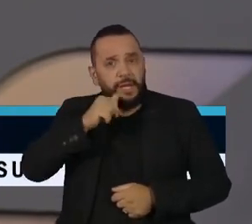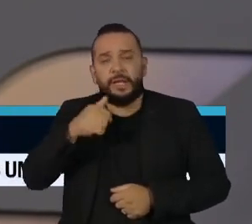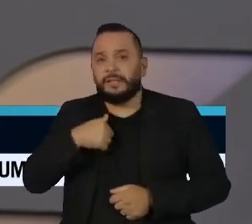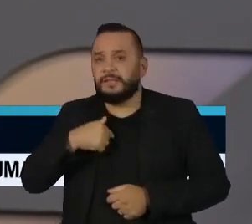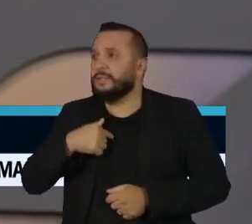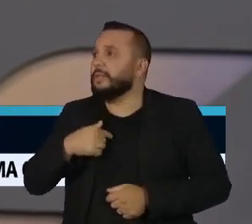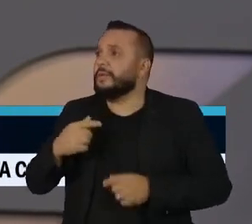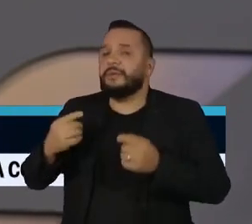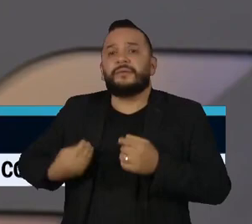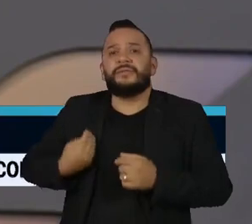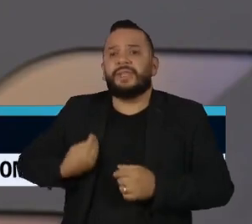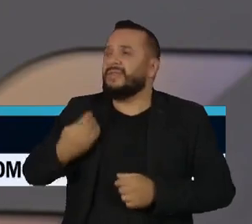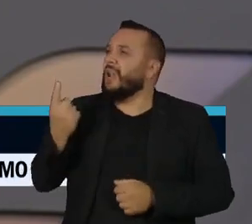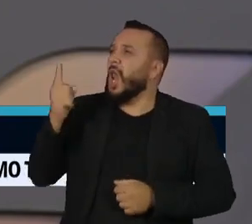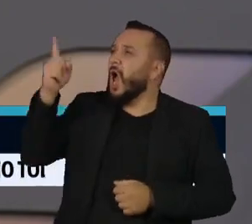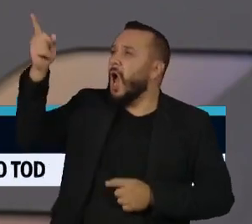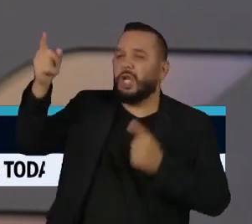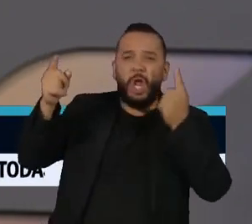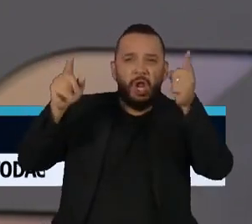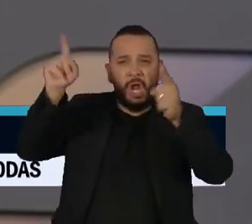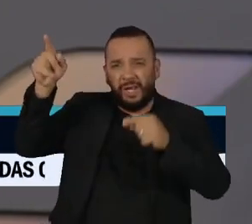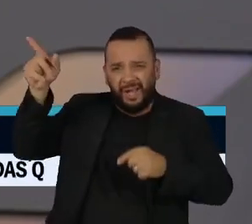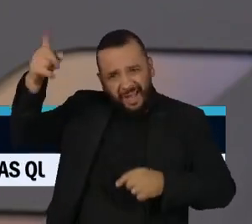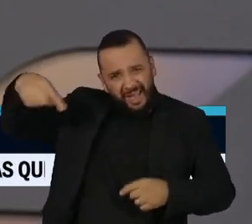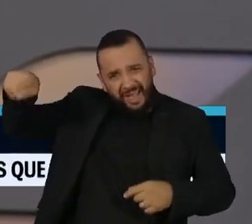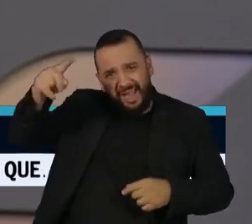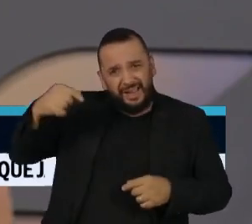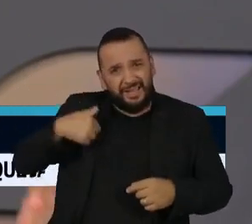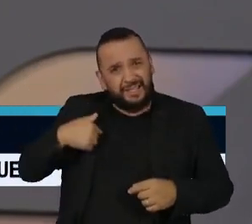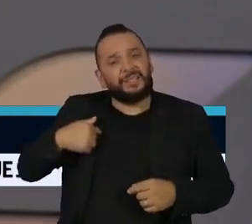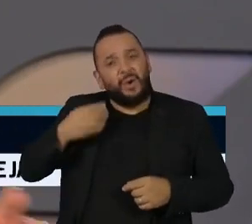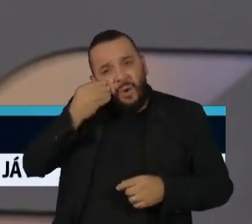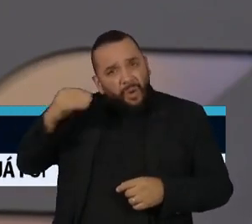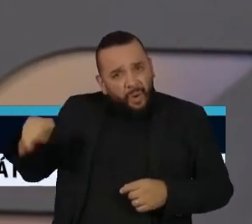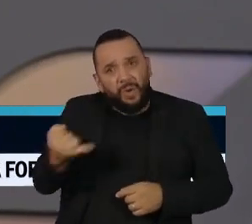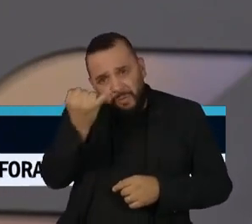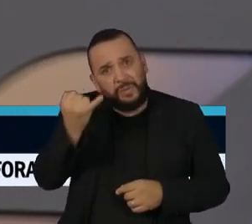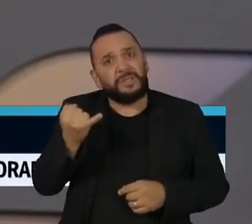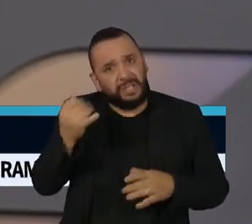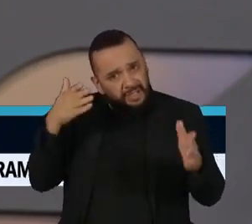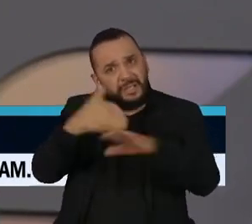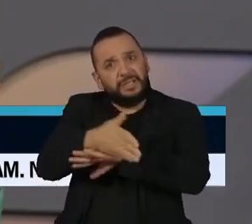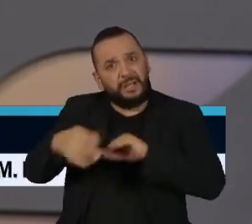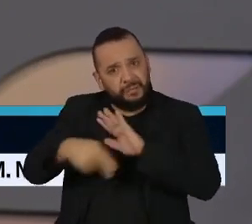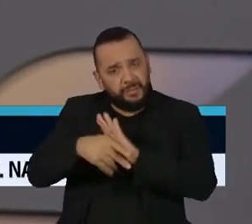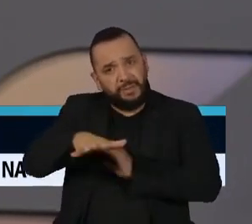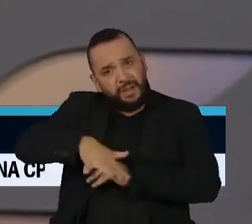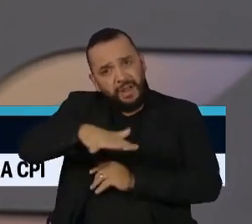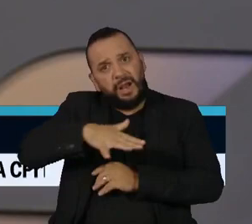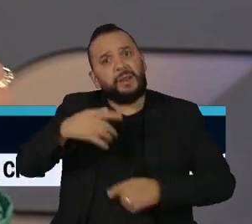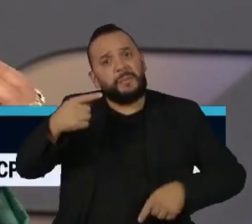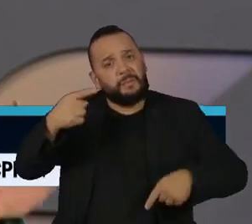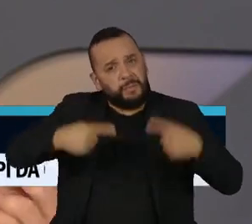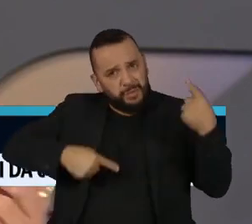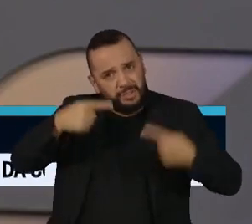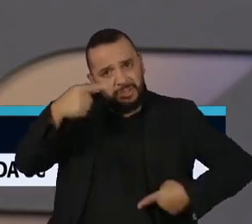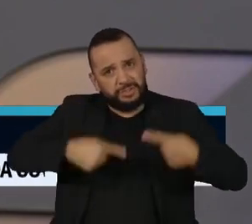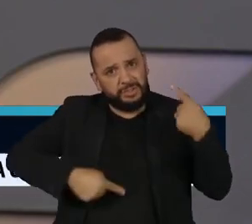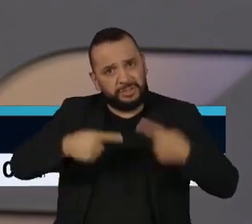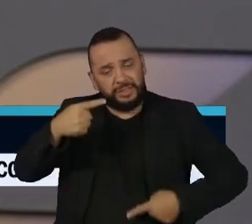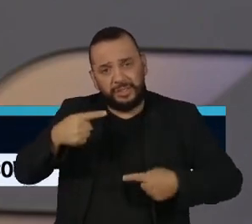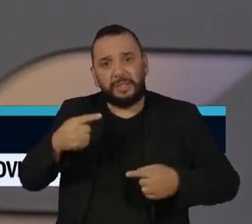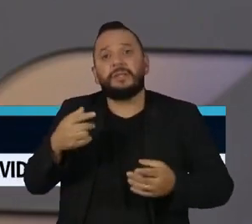distantes, que elas não tenham possibilidade ou capacidade de estar na política, mas sim a maneira como se